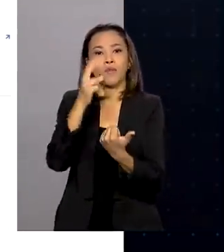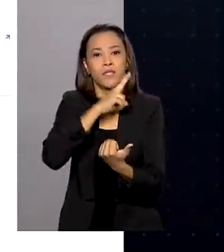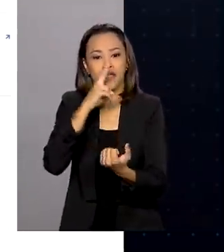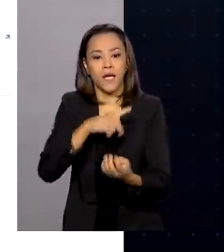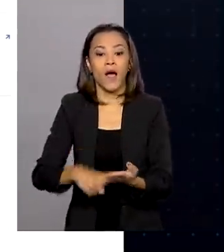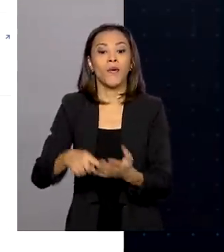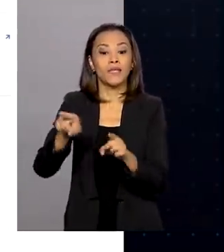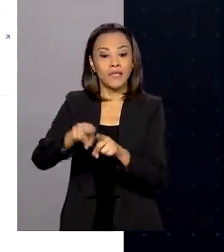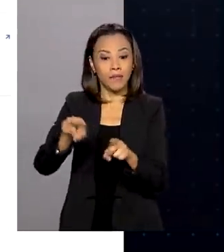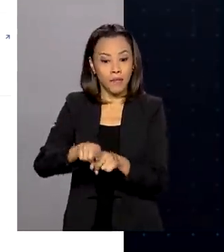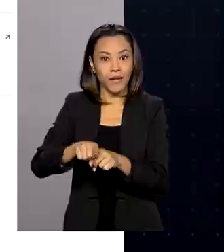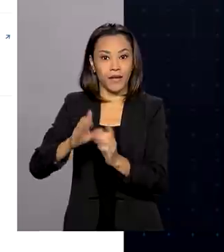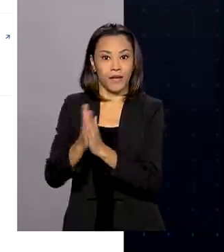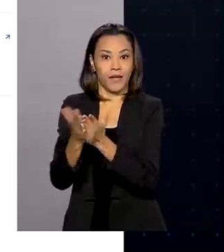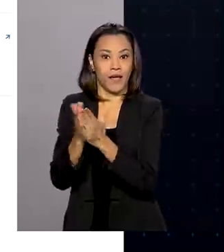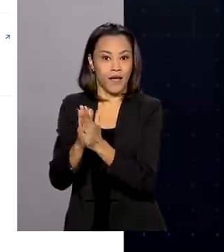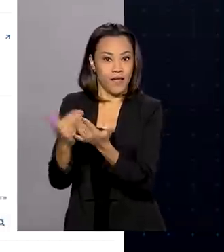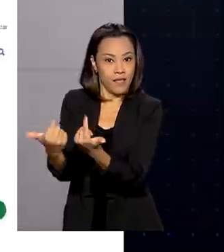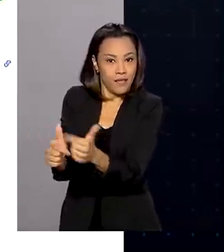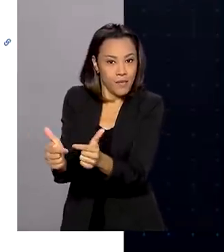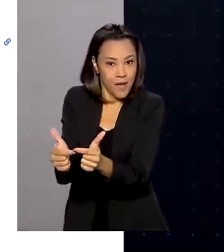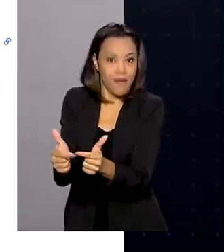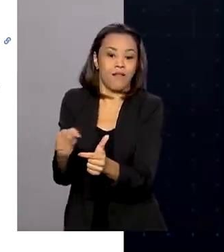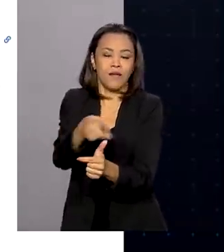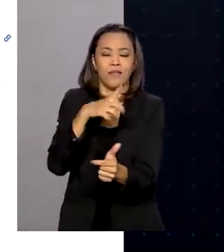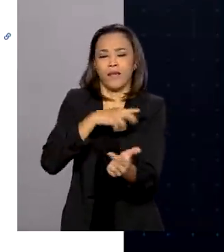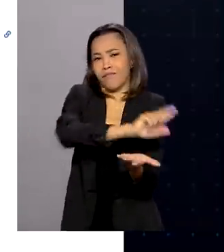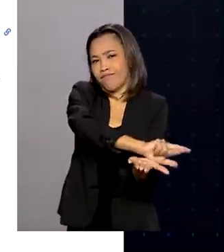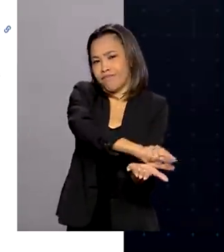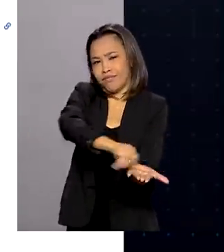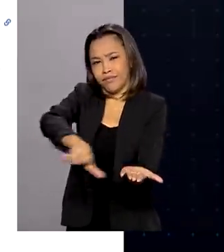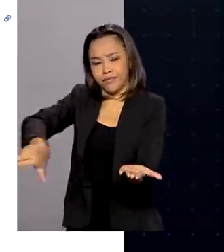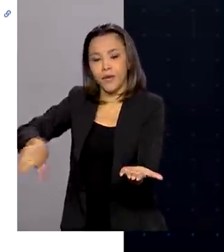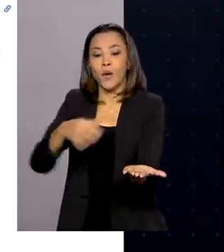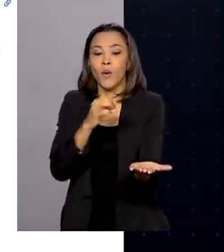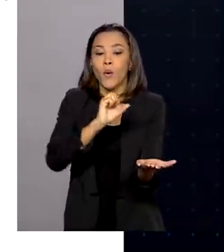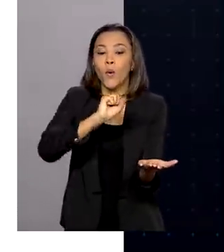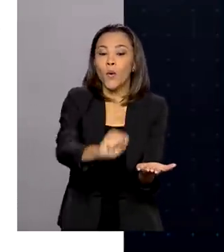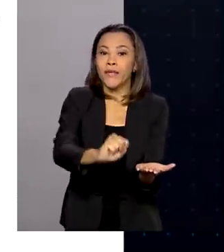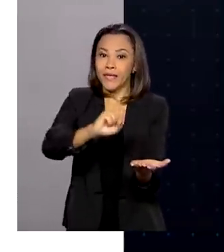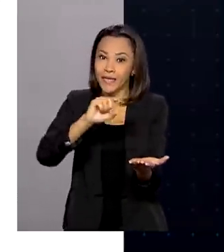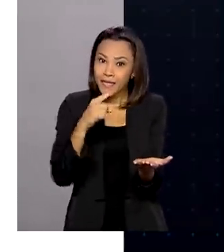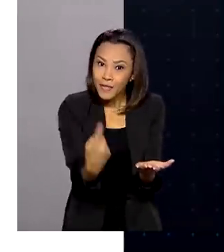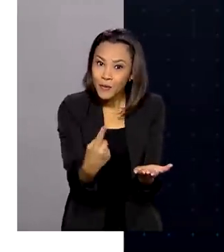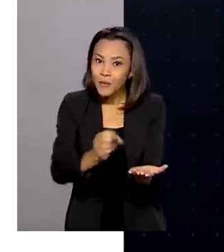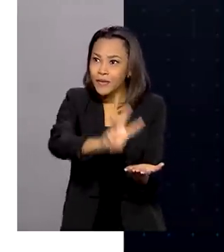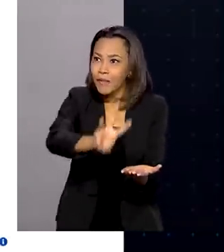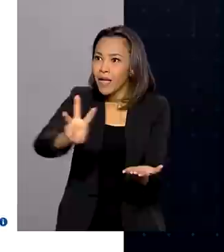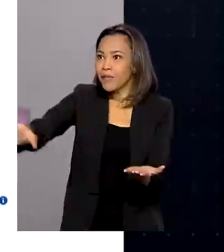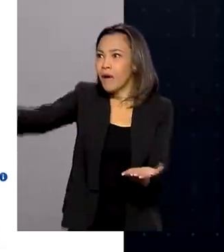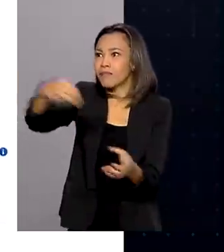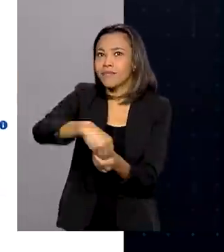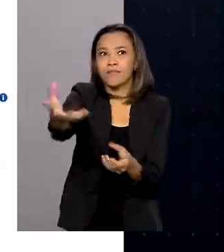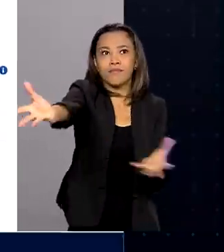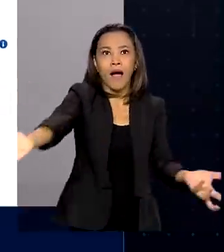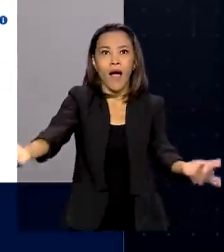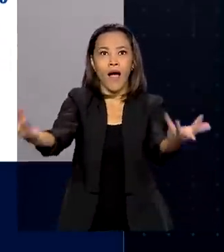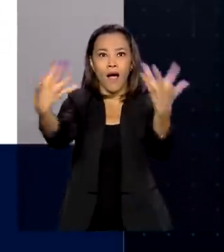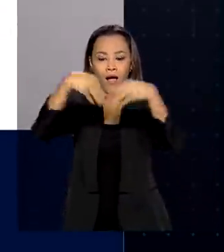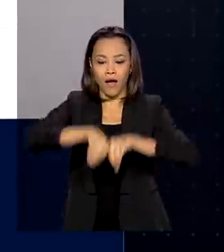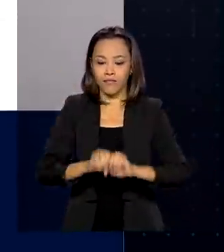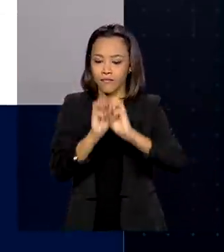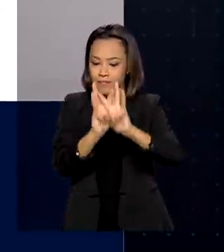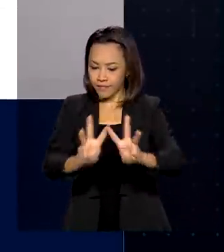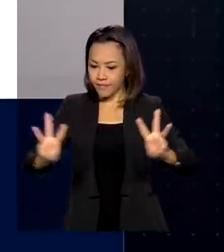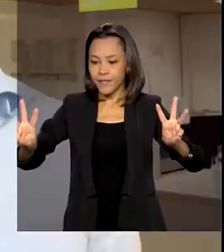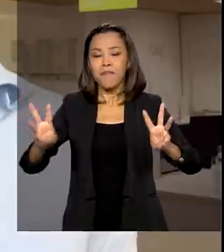digital. O gov.br reúne hoje 81 portais do governo, mas a plataforma deve passar